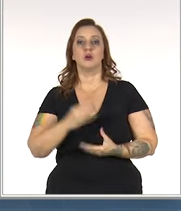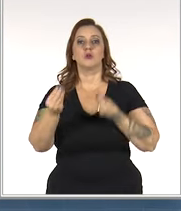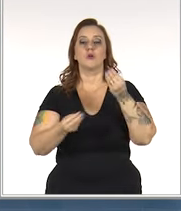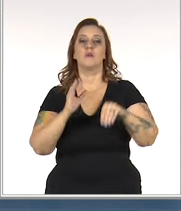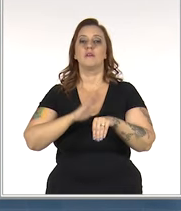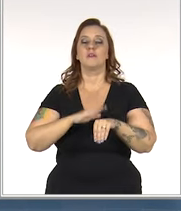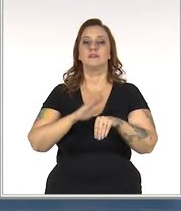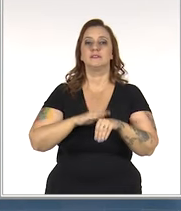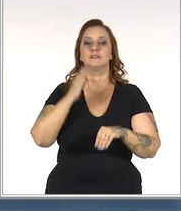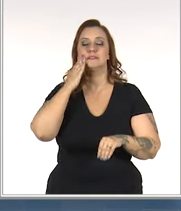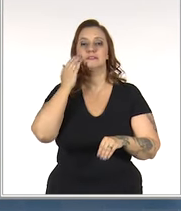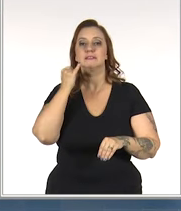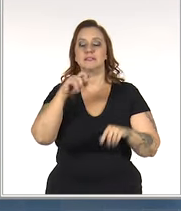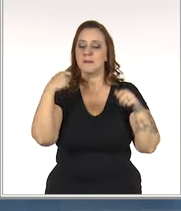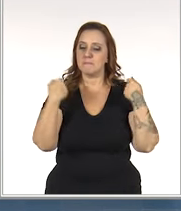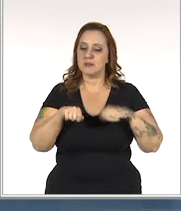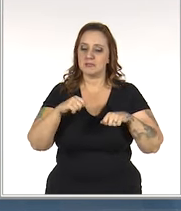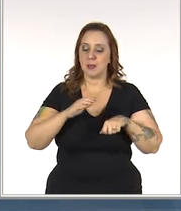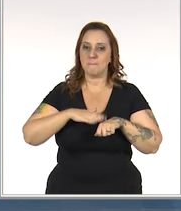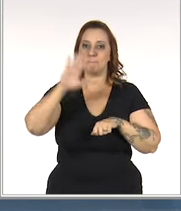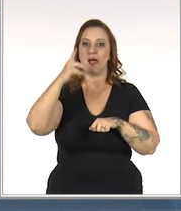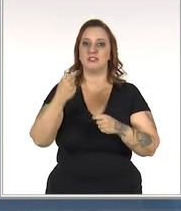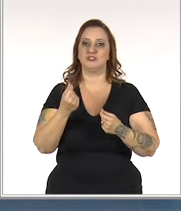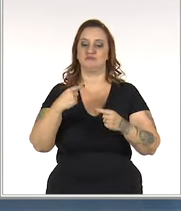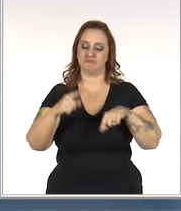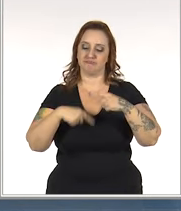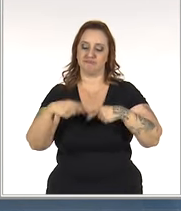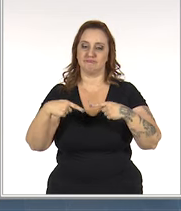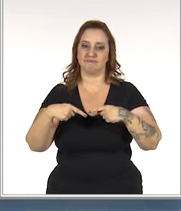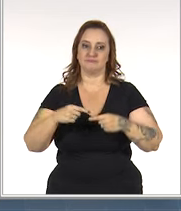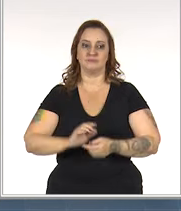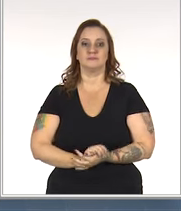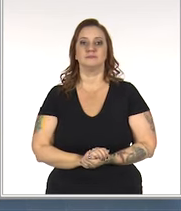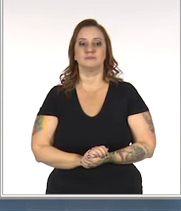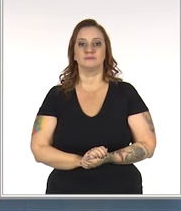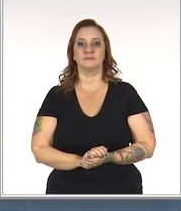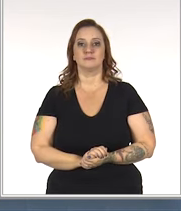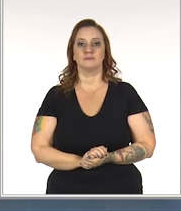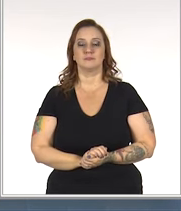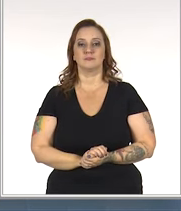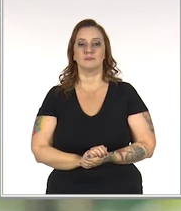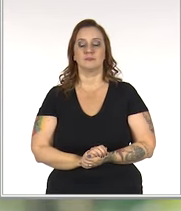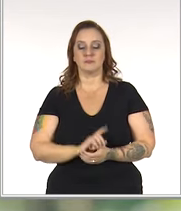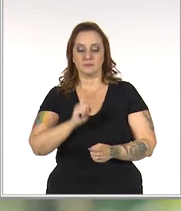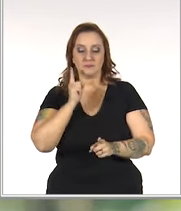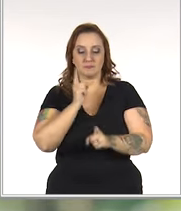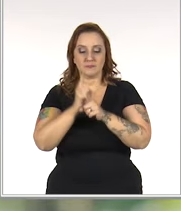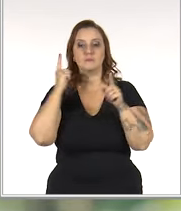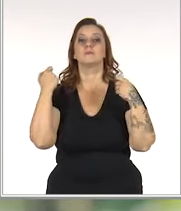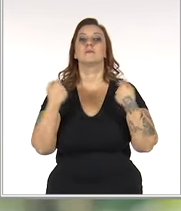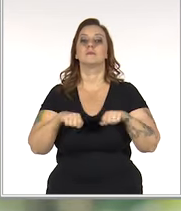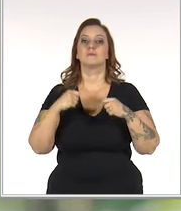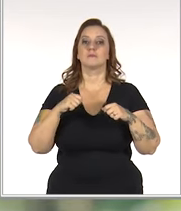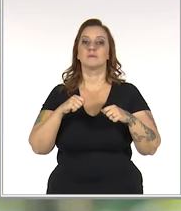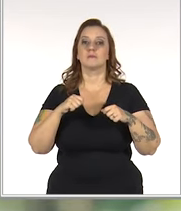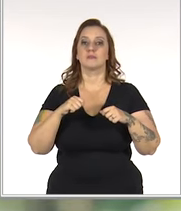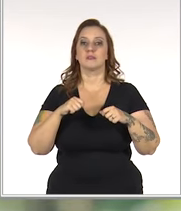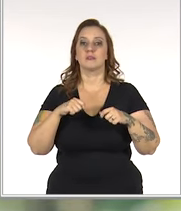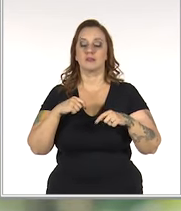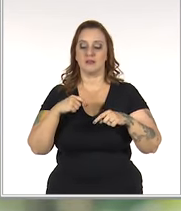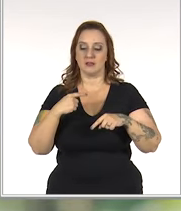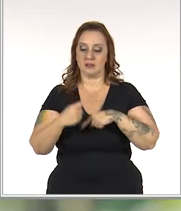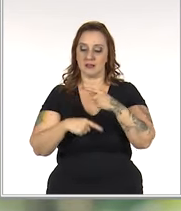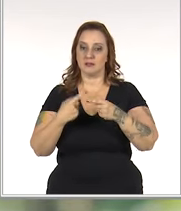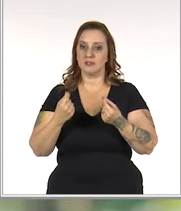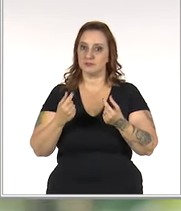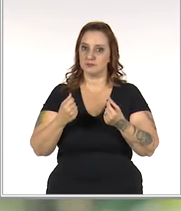Como faço para saber se preciso de mais capital de giro? Para identificar necessidades adicionais